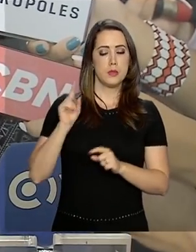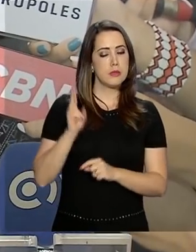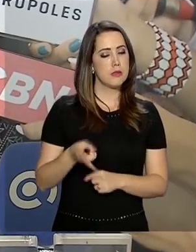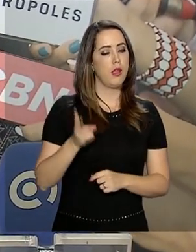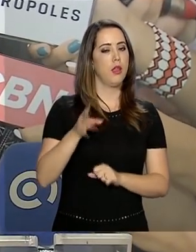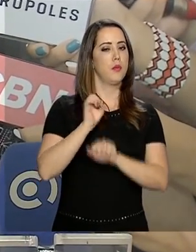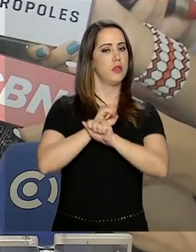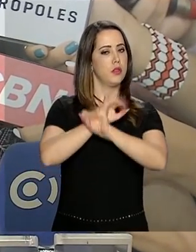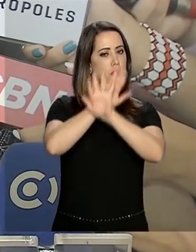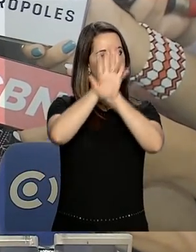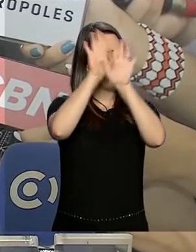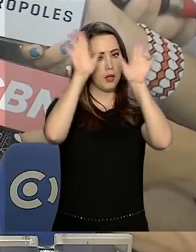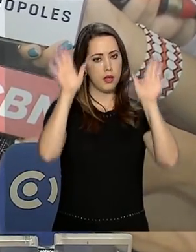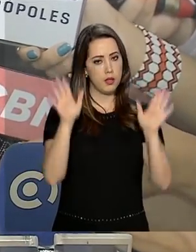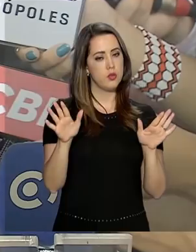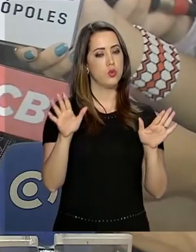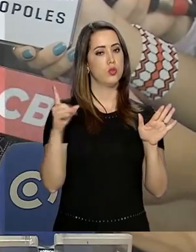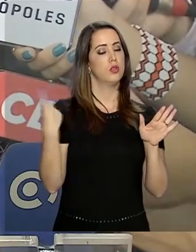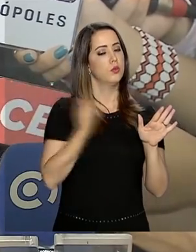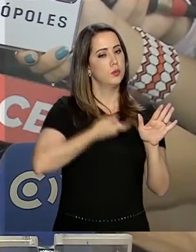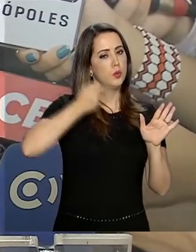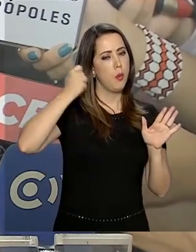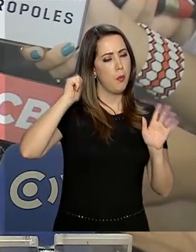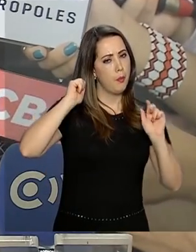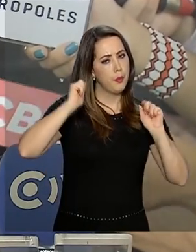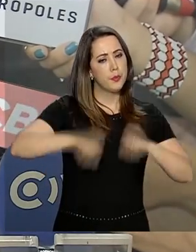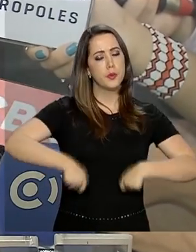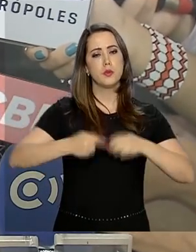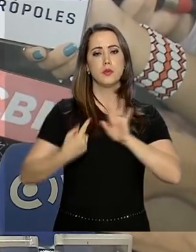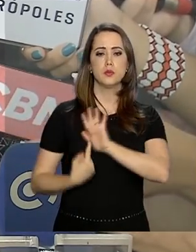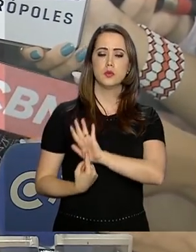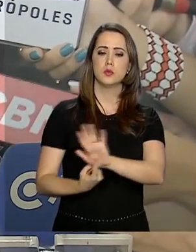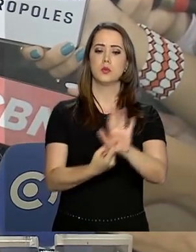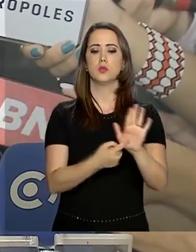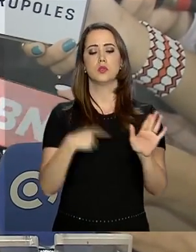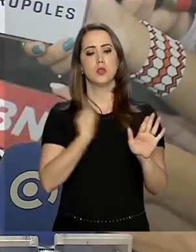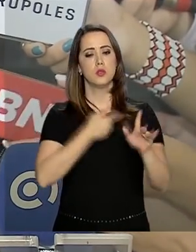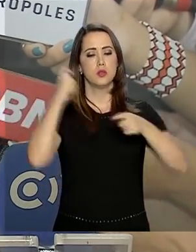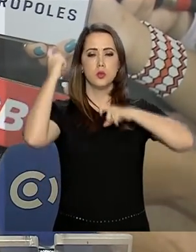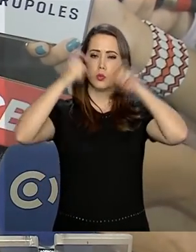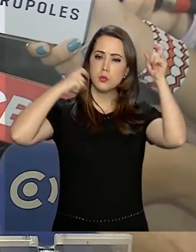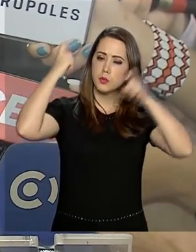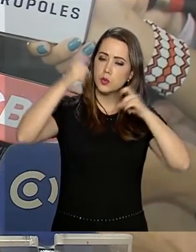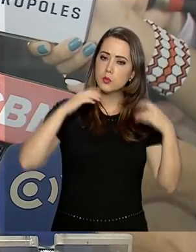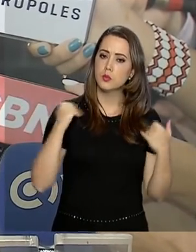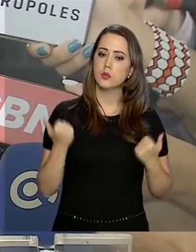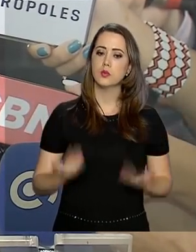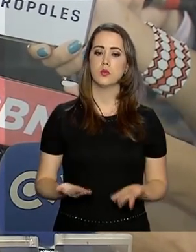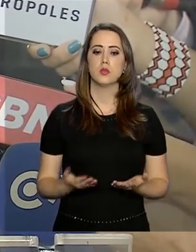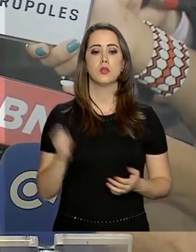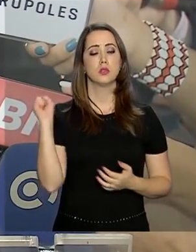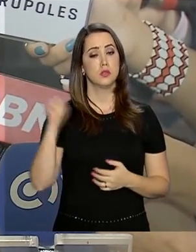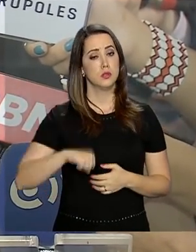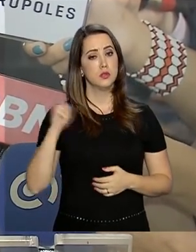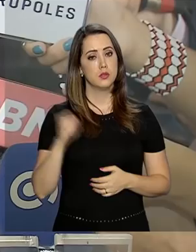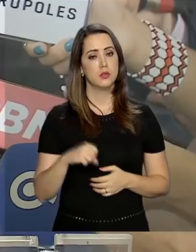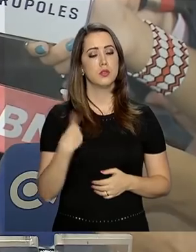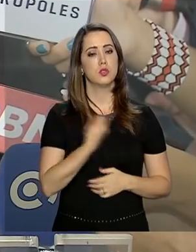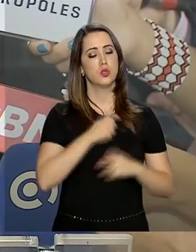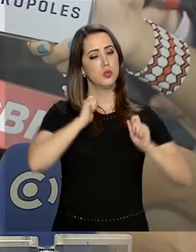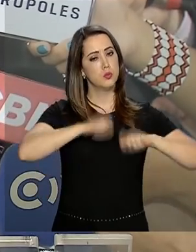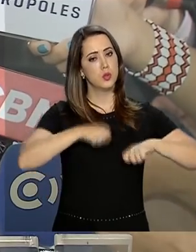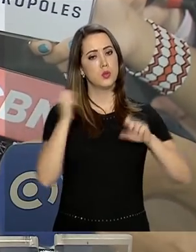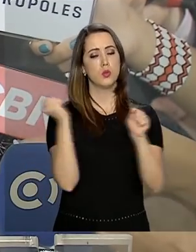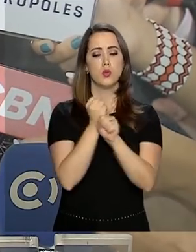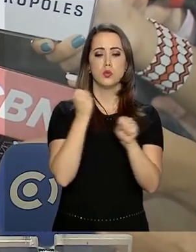leal, onde a gente tem a possibilidade de colocar as nossas preocupações e, é claro, que a gente possa